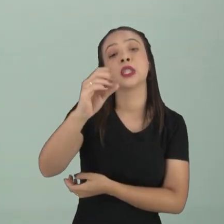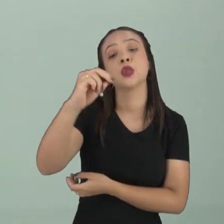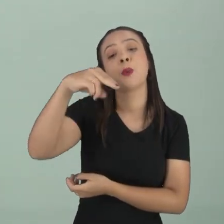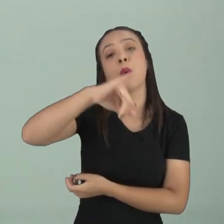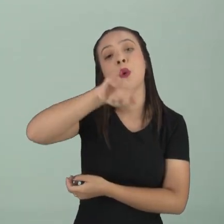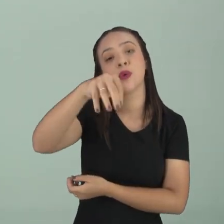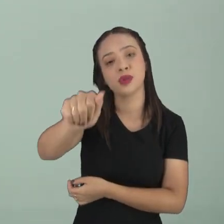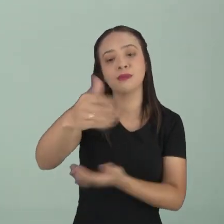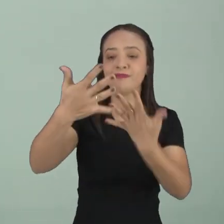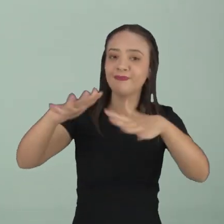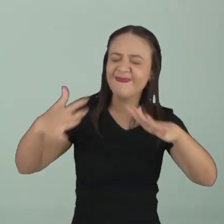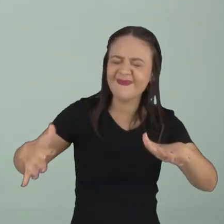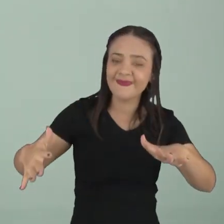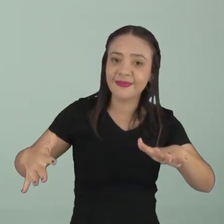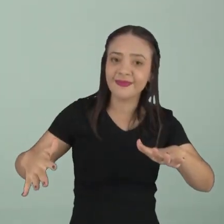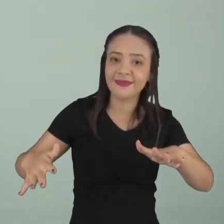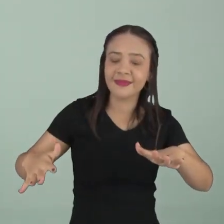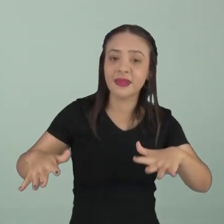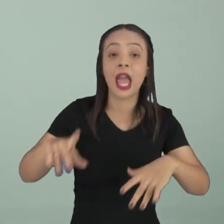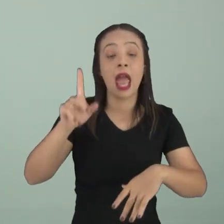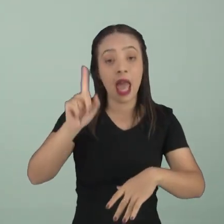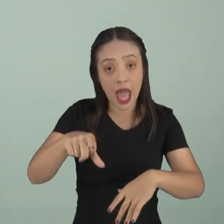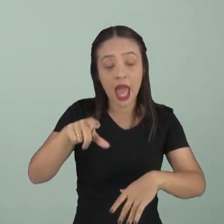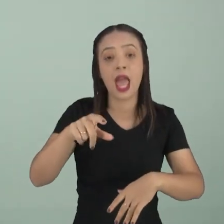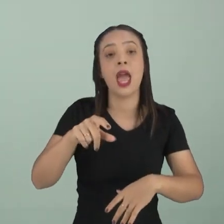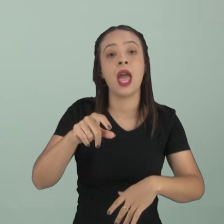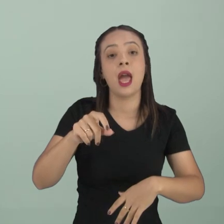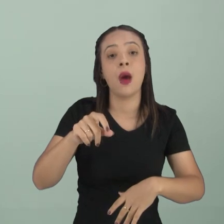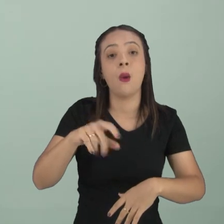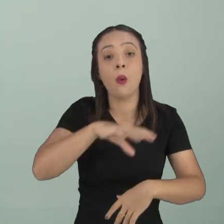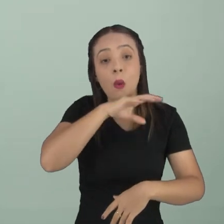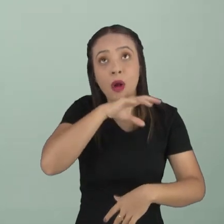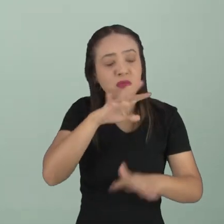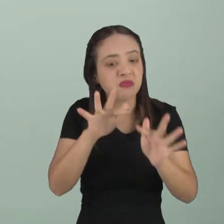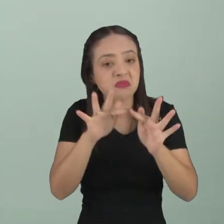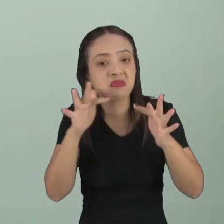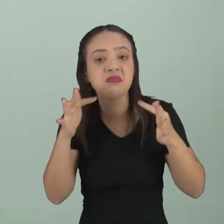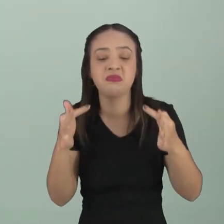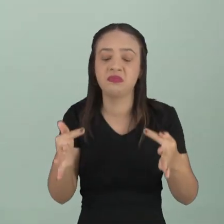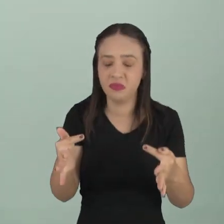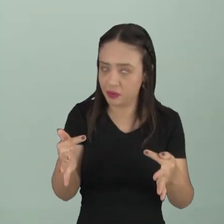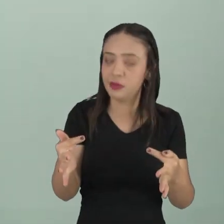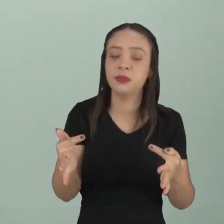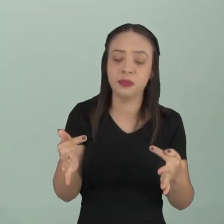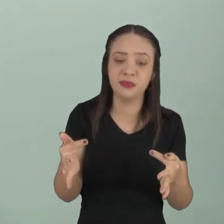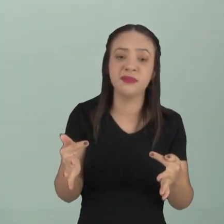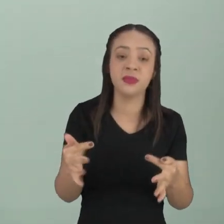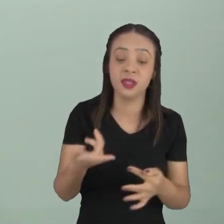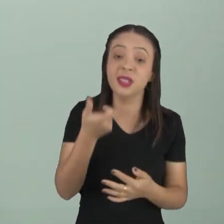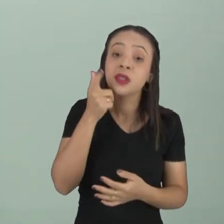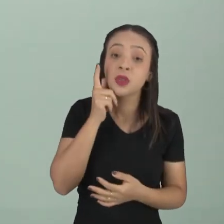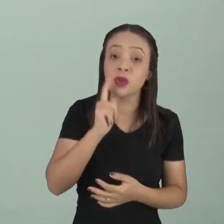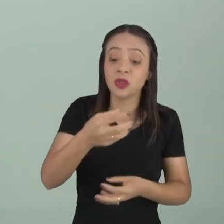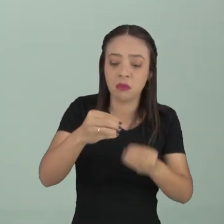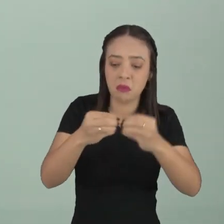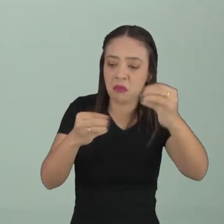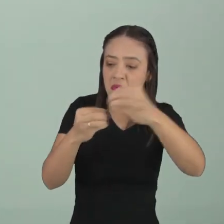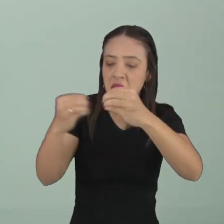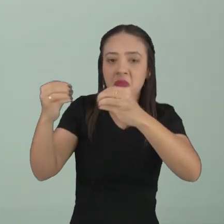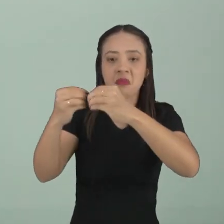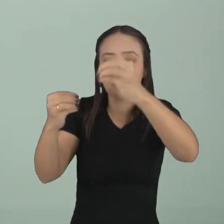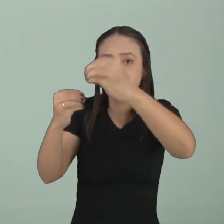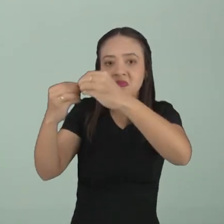né, o nosso Bob Esponja. O Bob Esponja, que é uma esponja do mar, né, que é o animal mais simples que existe no planeta, ele consegue se reproduzir por